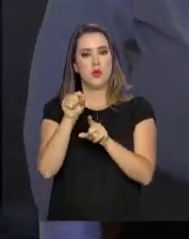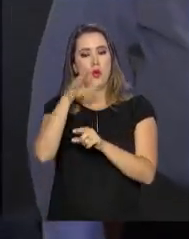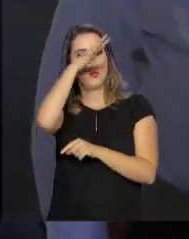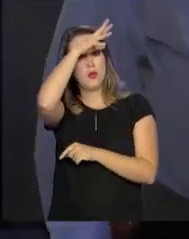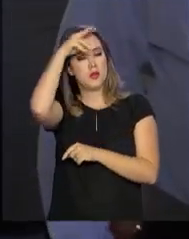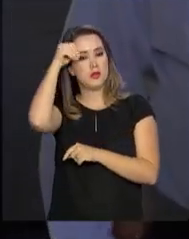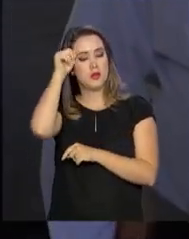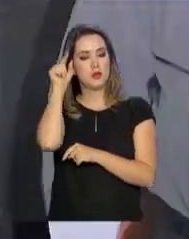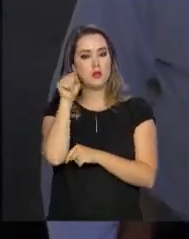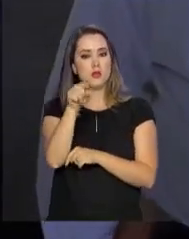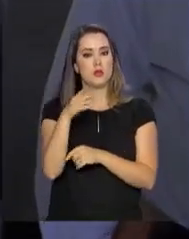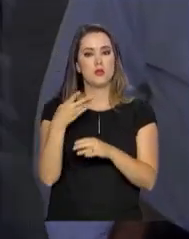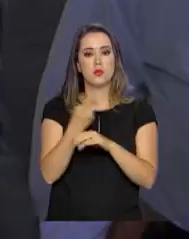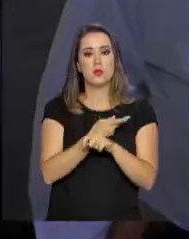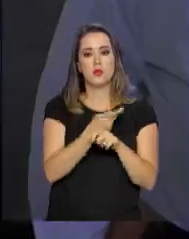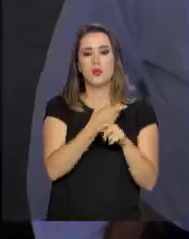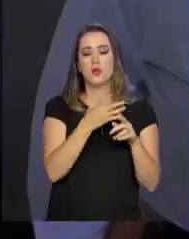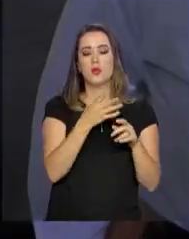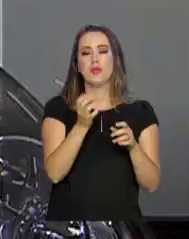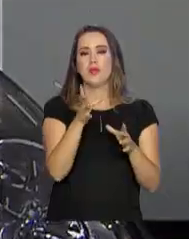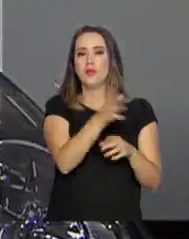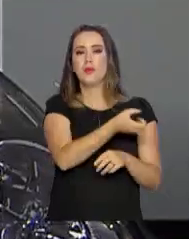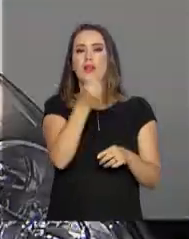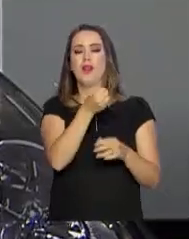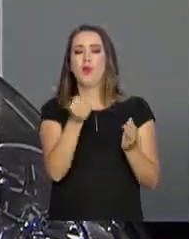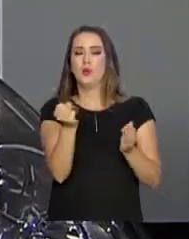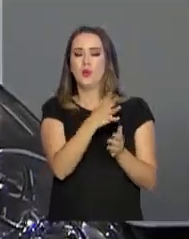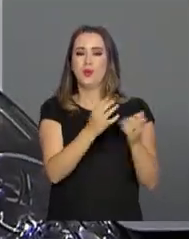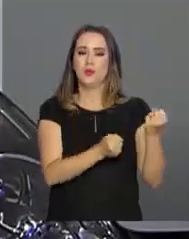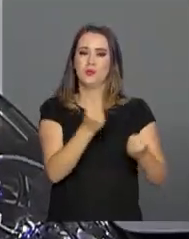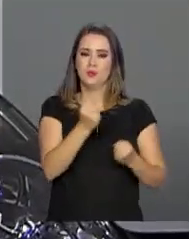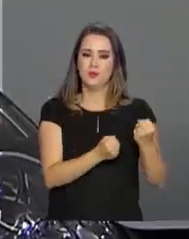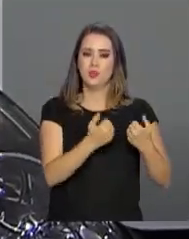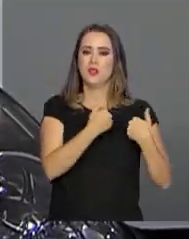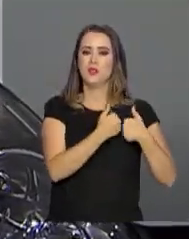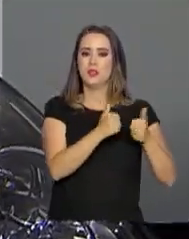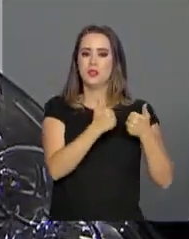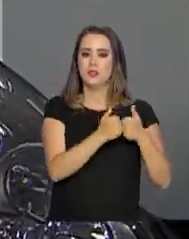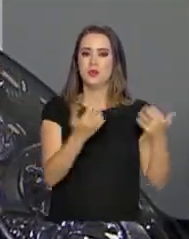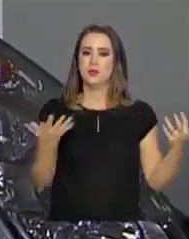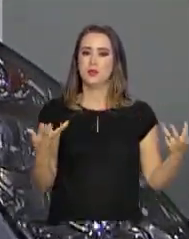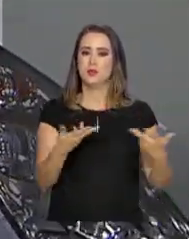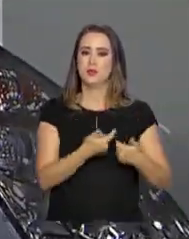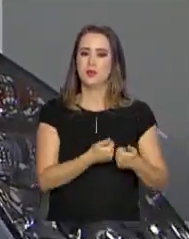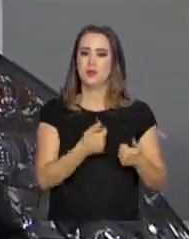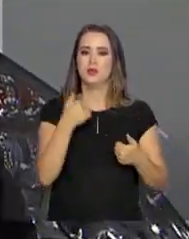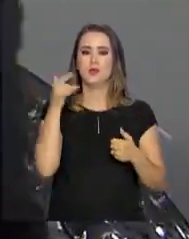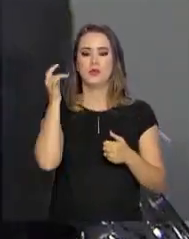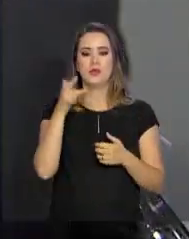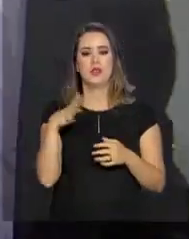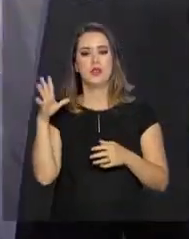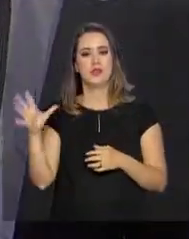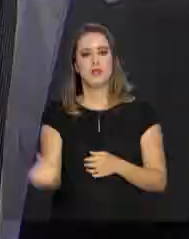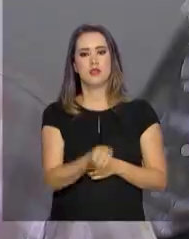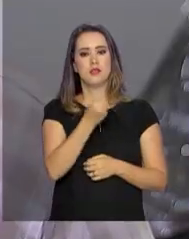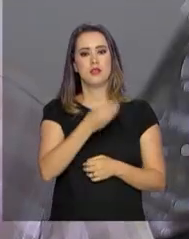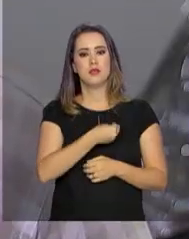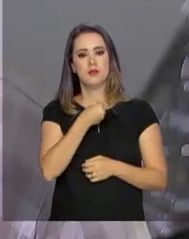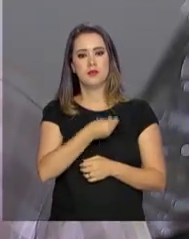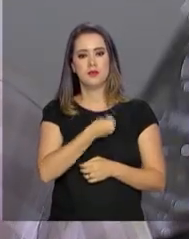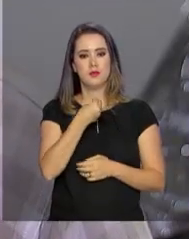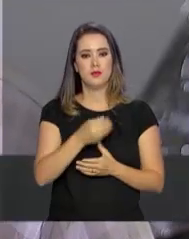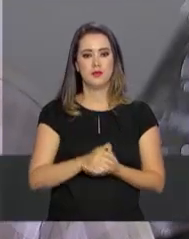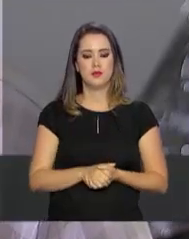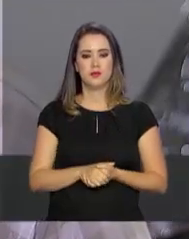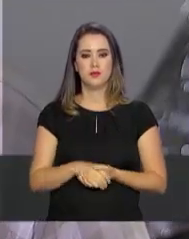Amazonas, para buscar o novo veículo. Segundo ele, um transporte mais eficiente vai salvar muitas vidas. Nós